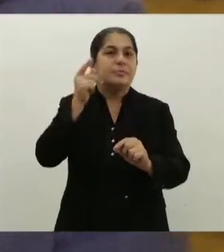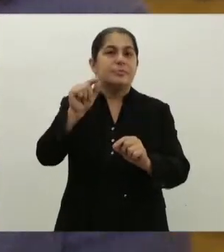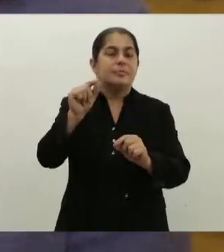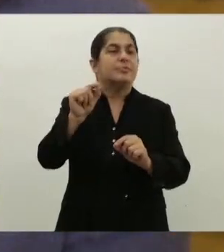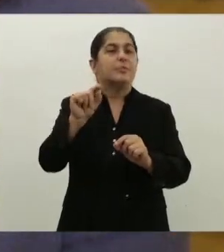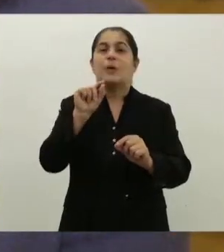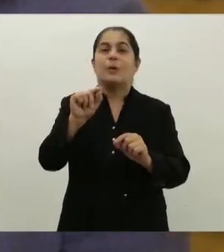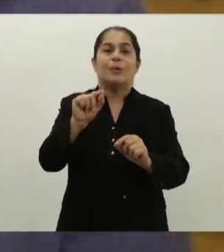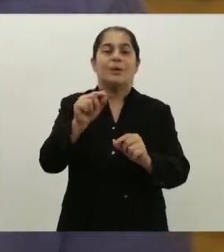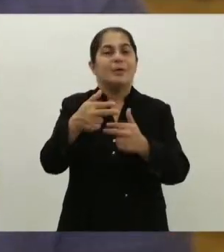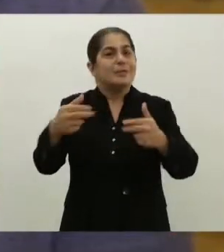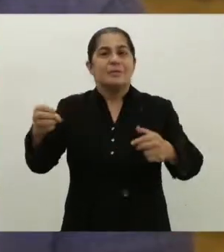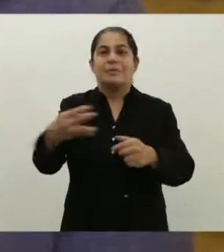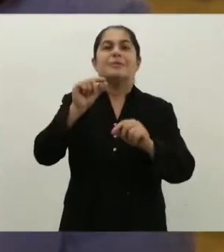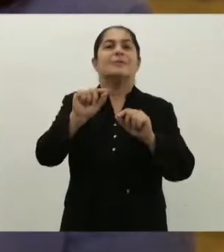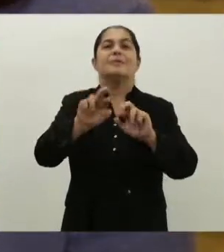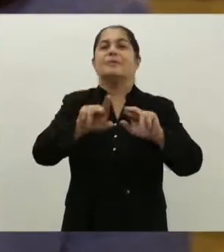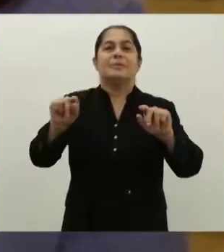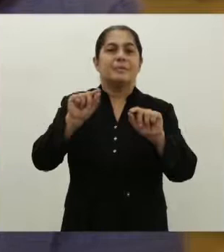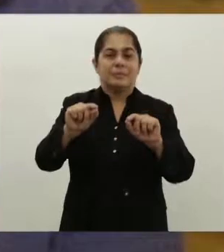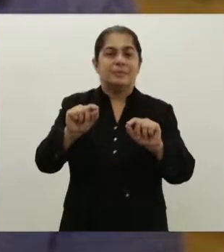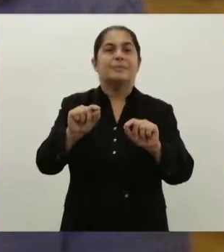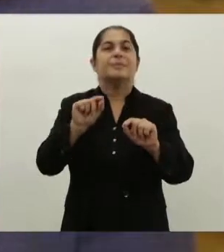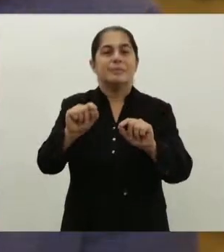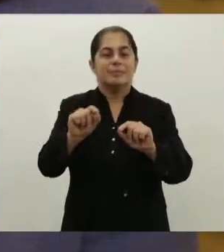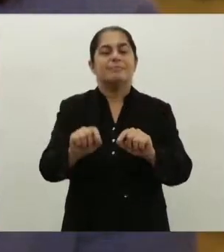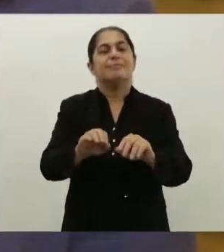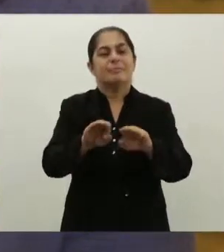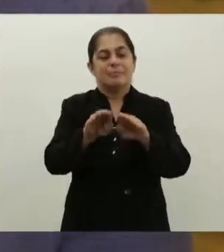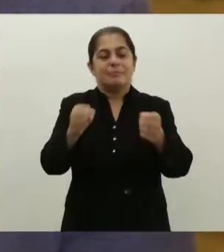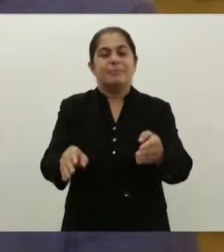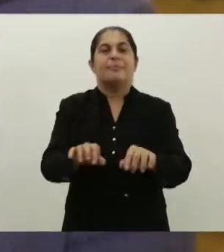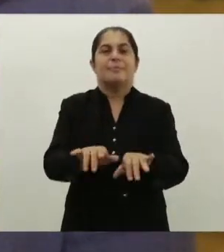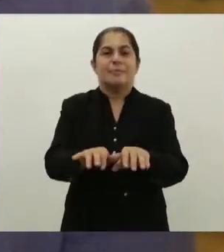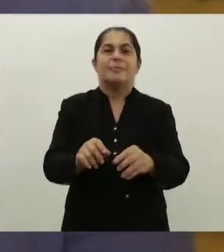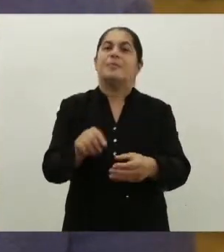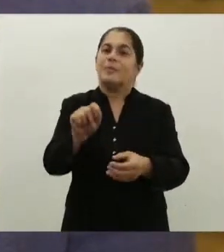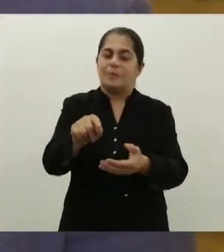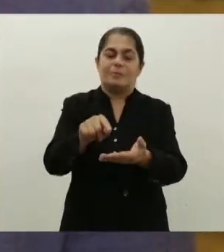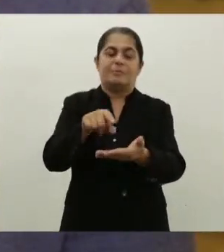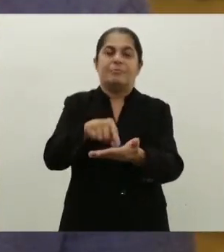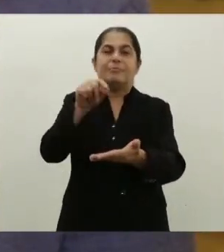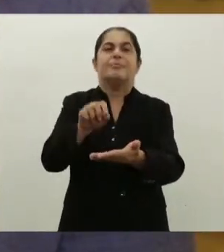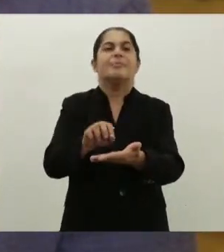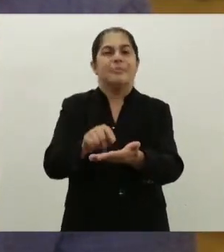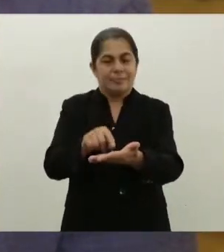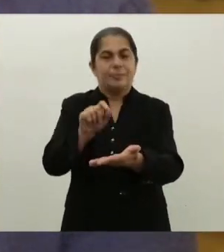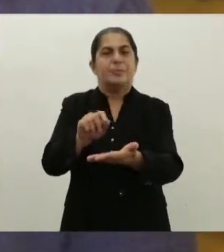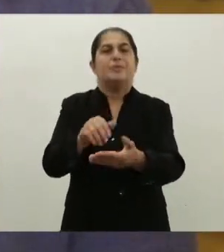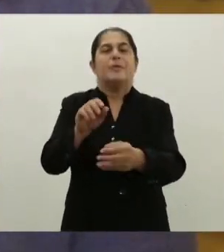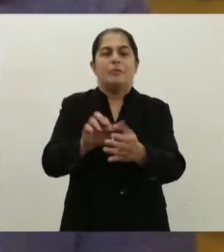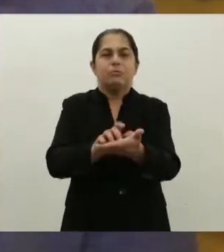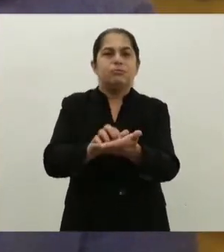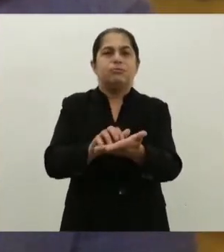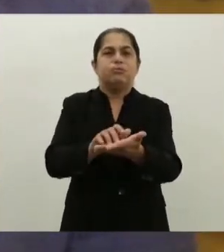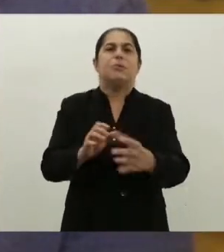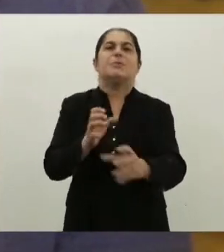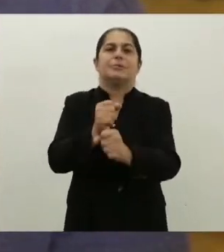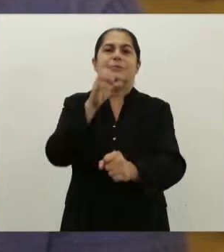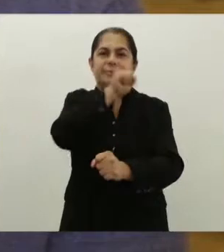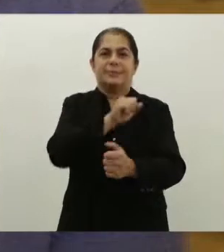uma experiência exitosa nesse sentido, porque traz agilidade para o processo eleitoral,